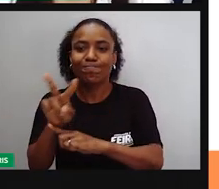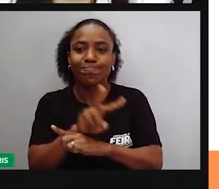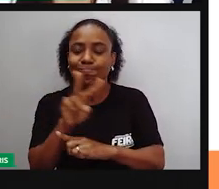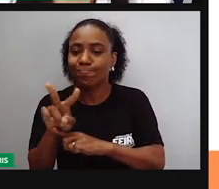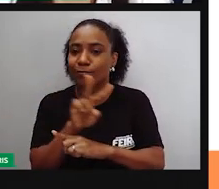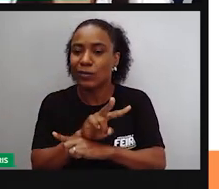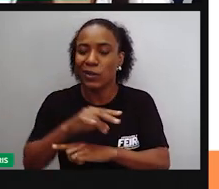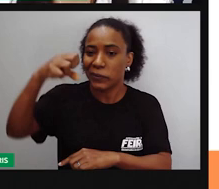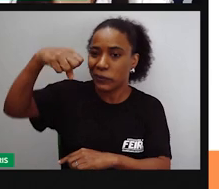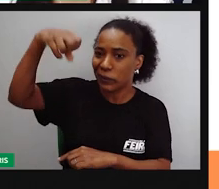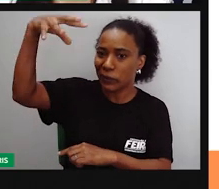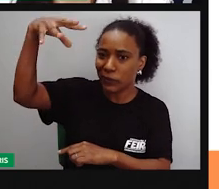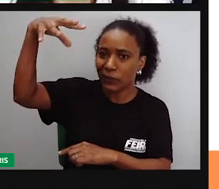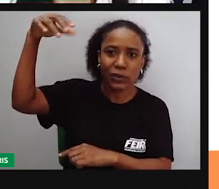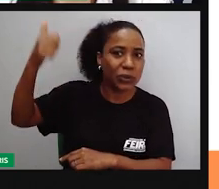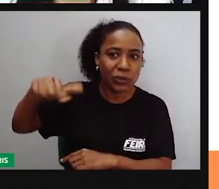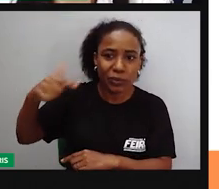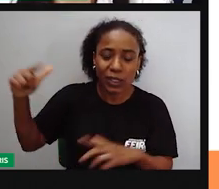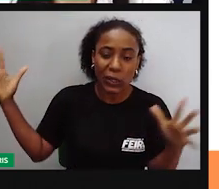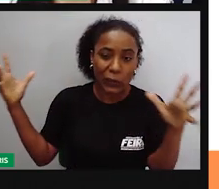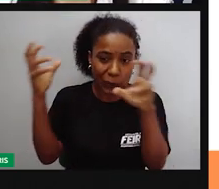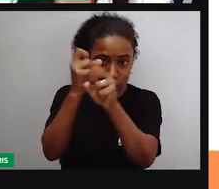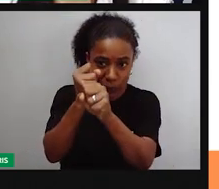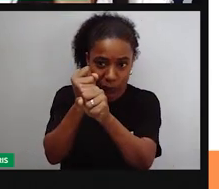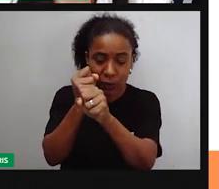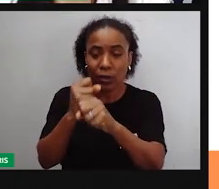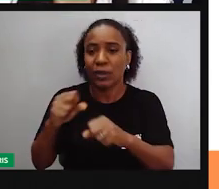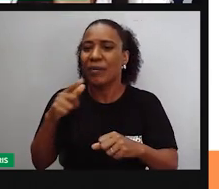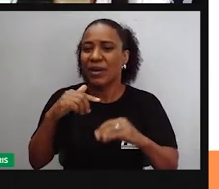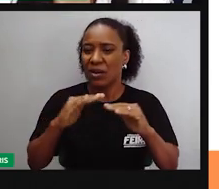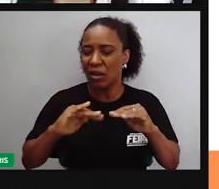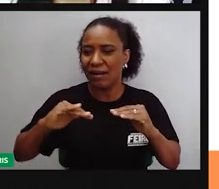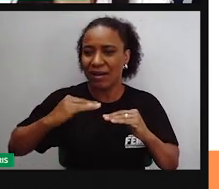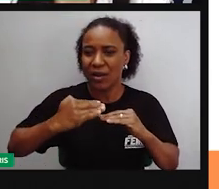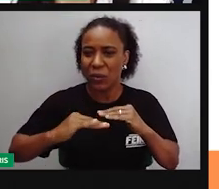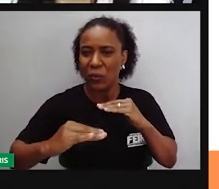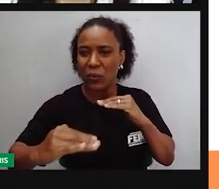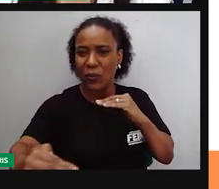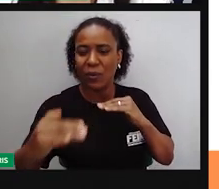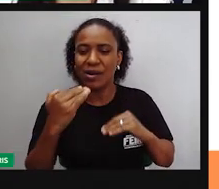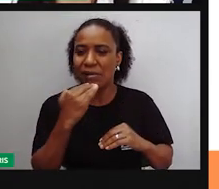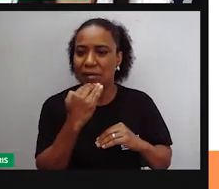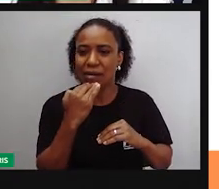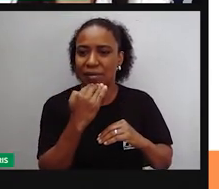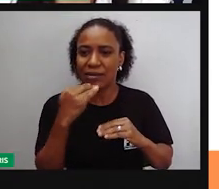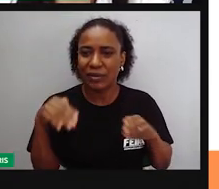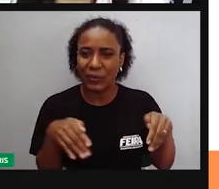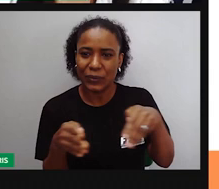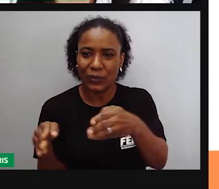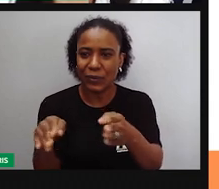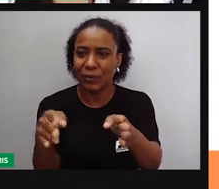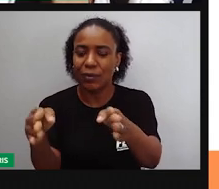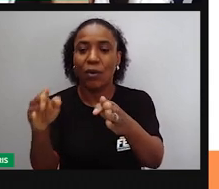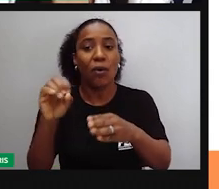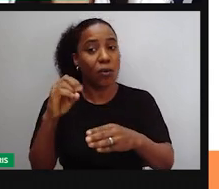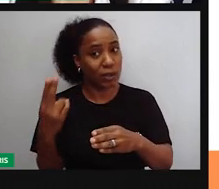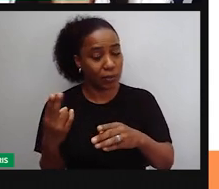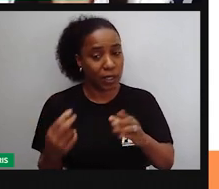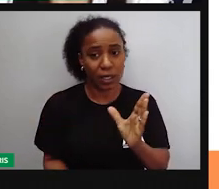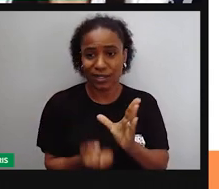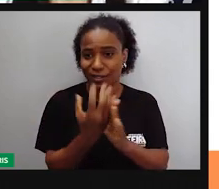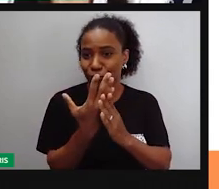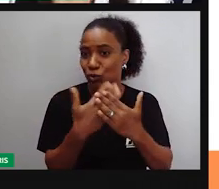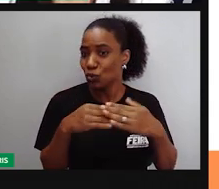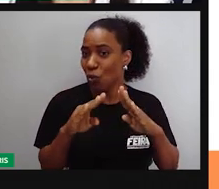asfaltamento, até mesmo a criação de uma escola, creche ou posto de saúde no bairro. Então,